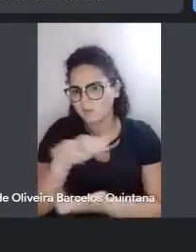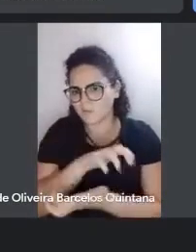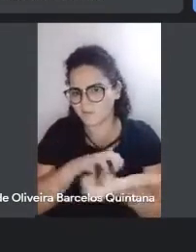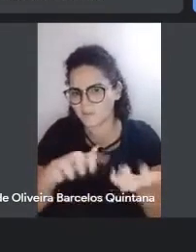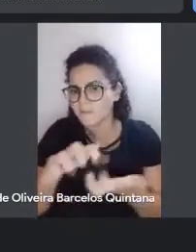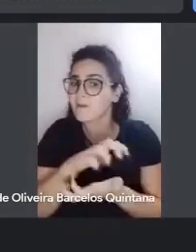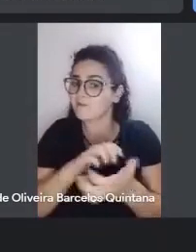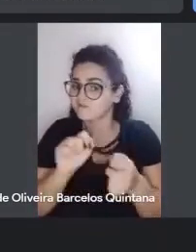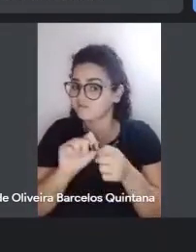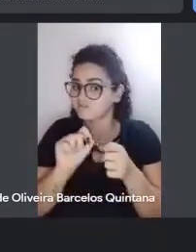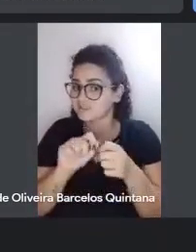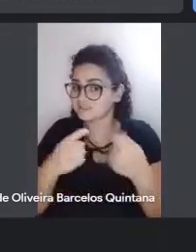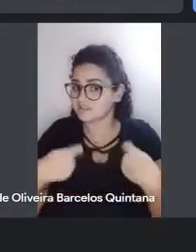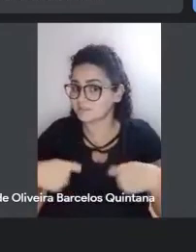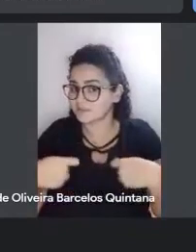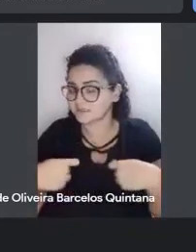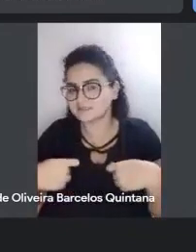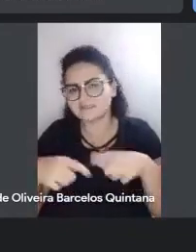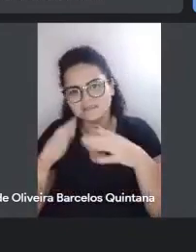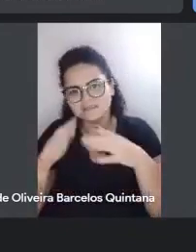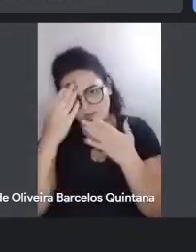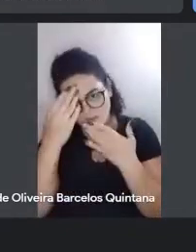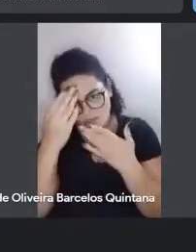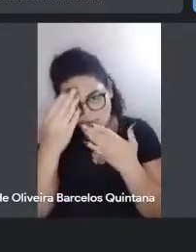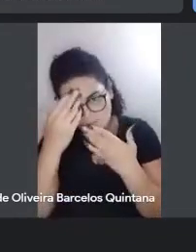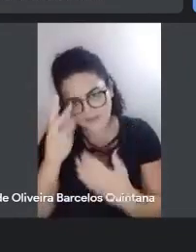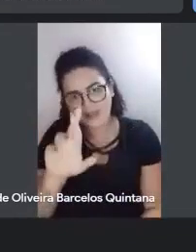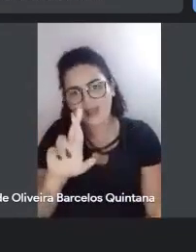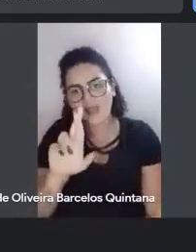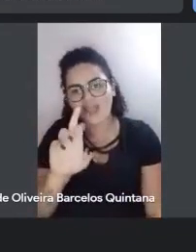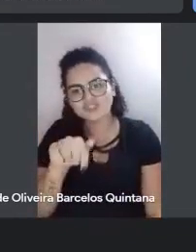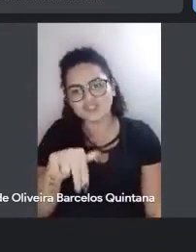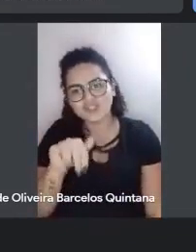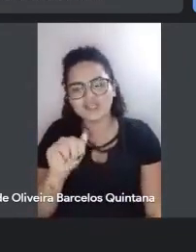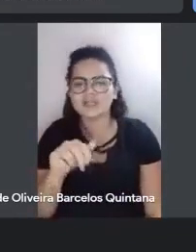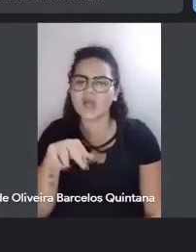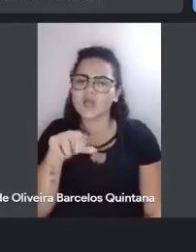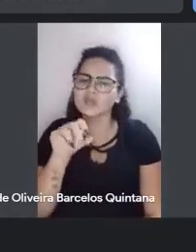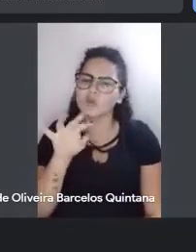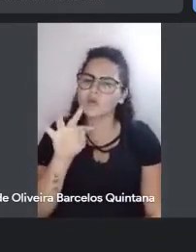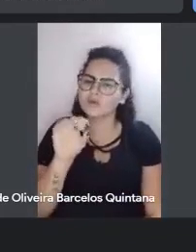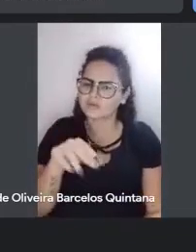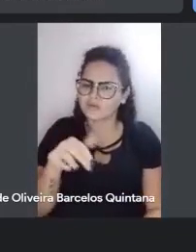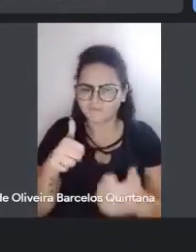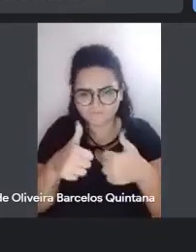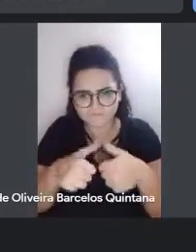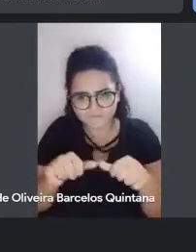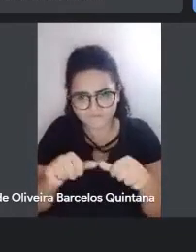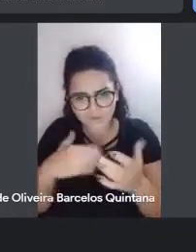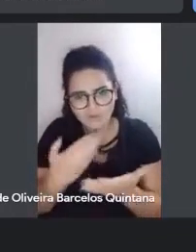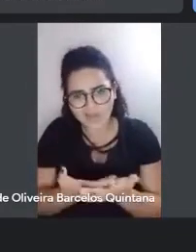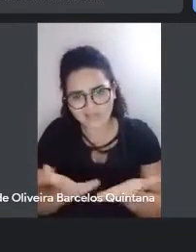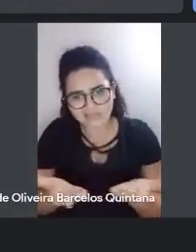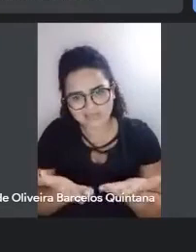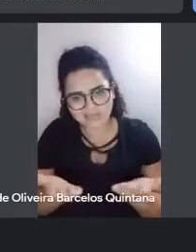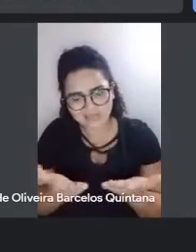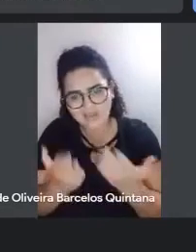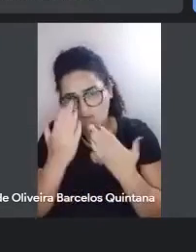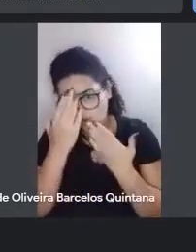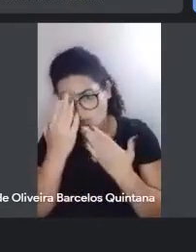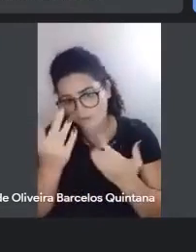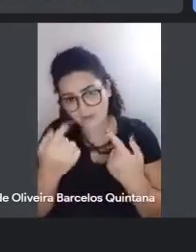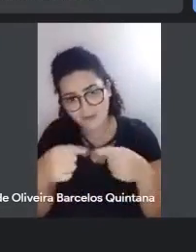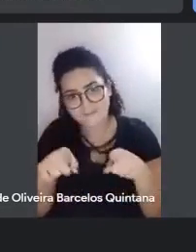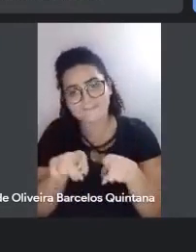ser feito Muito obrigada, Regina Muito obrigada, Noilto A vocês que permaneceram aqui Até agora Obrigada pela parceria de